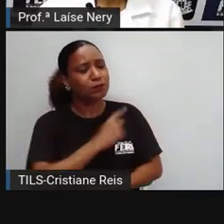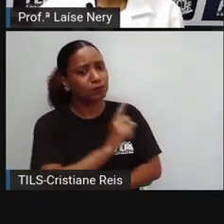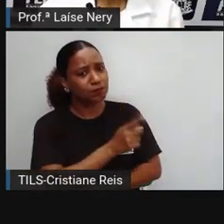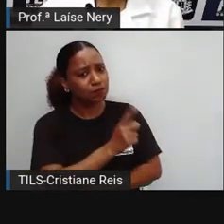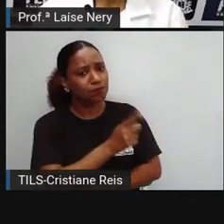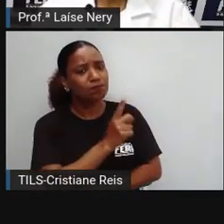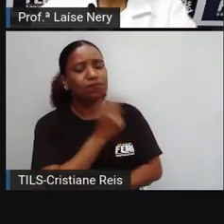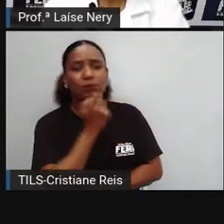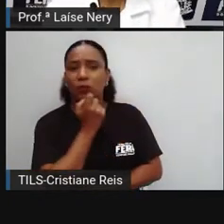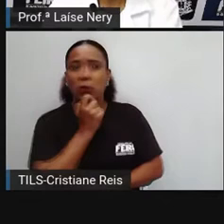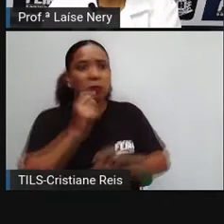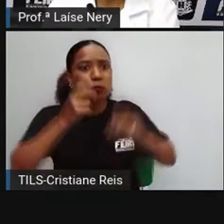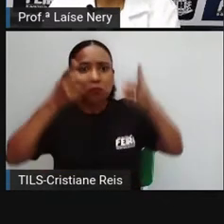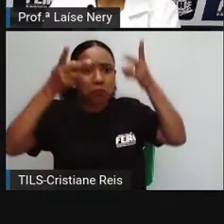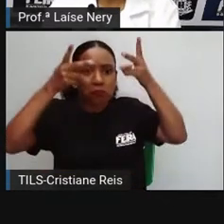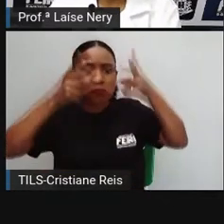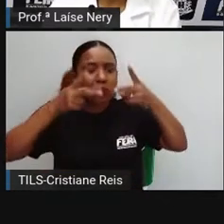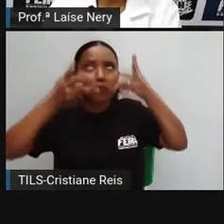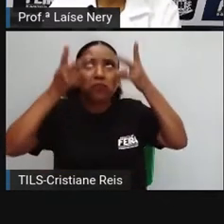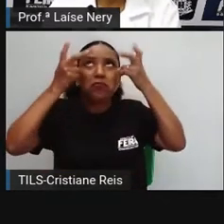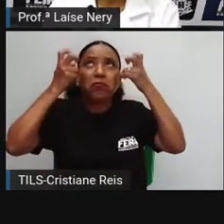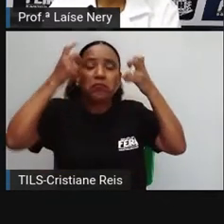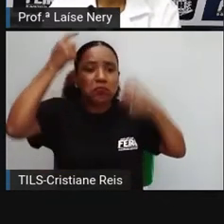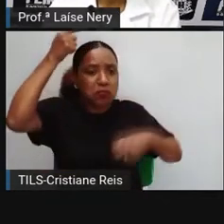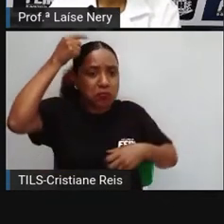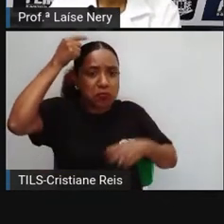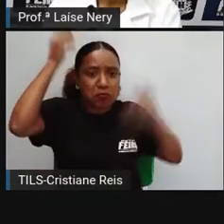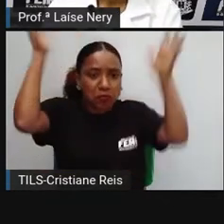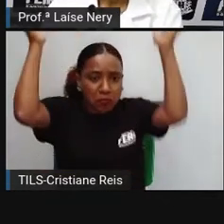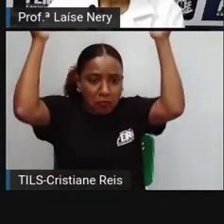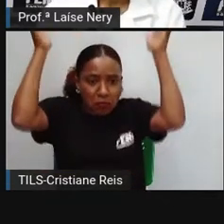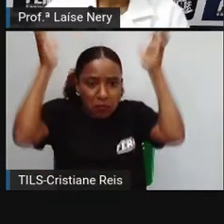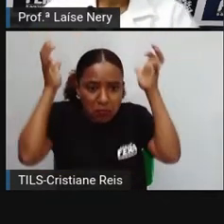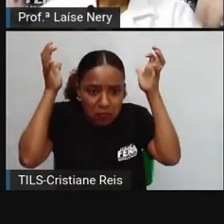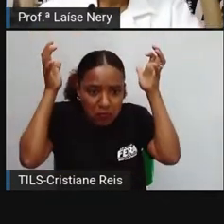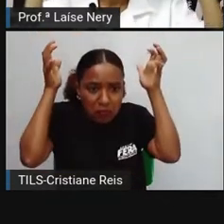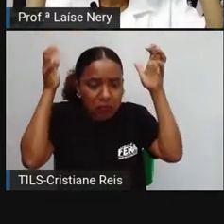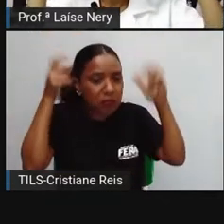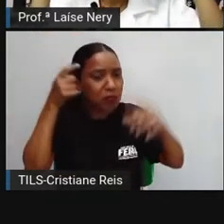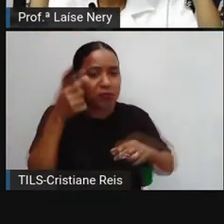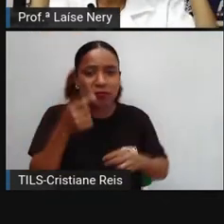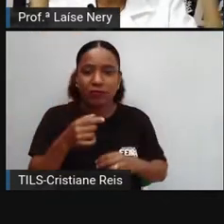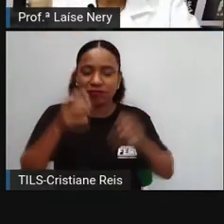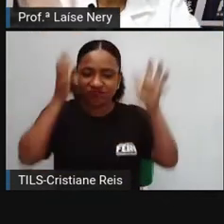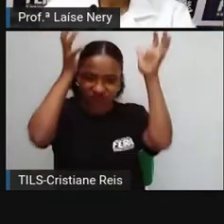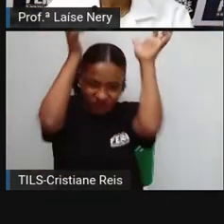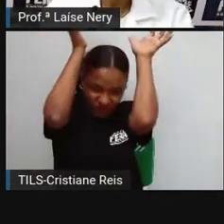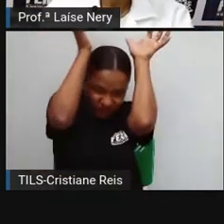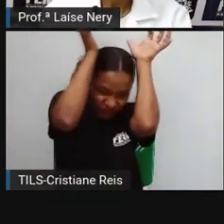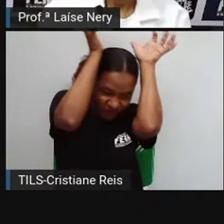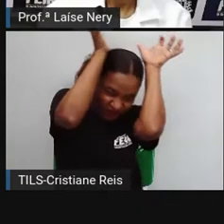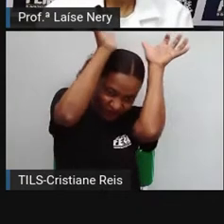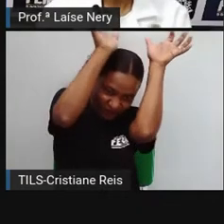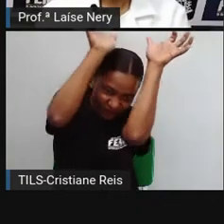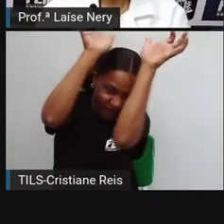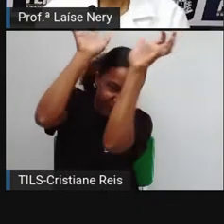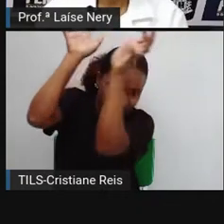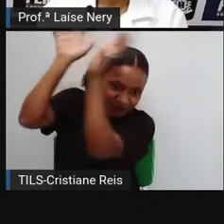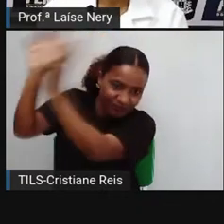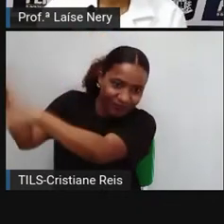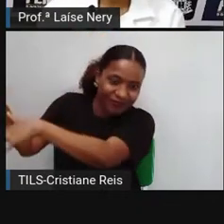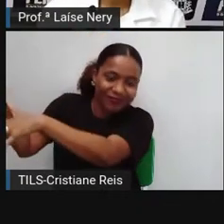percebido o que estava fazendo comigo mesmo. Então, ele jogou a abóbora fora e